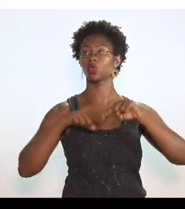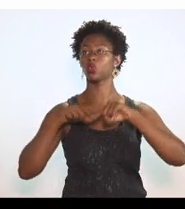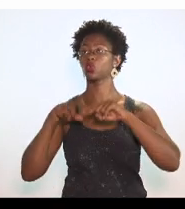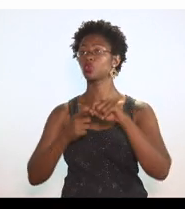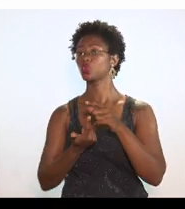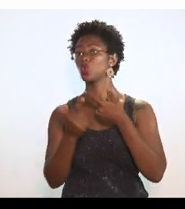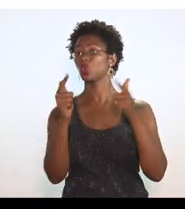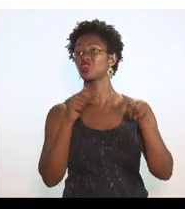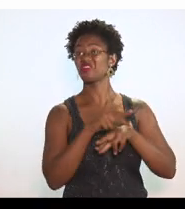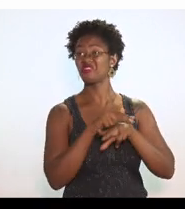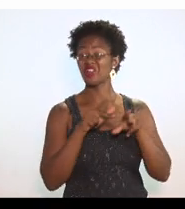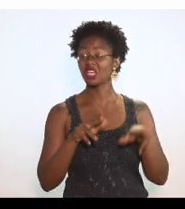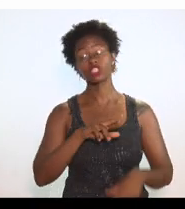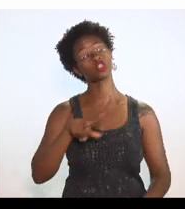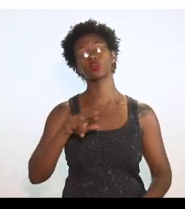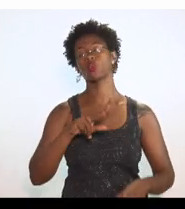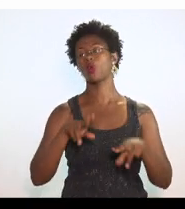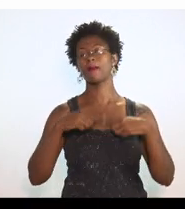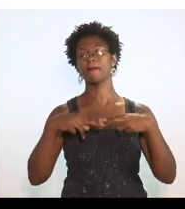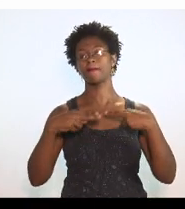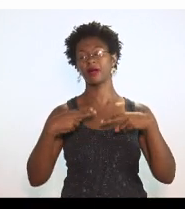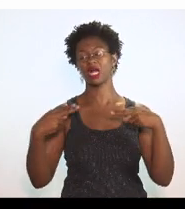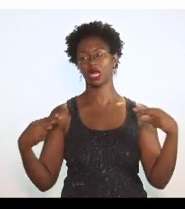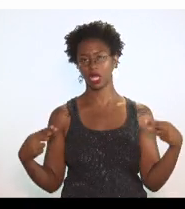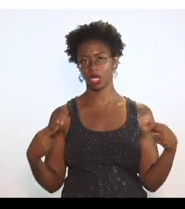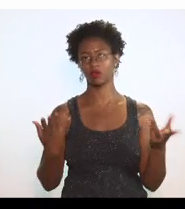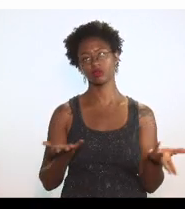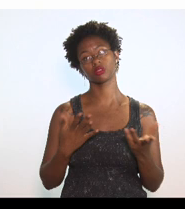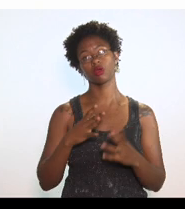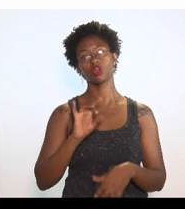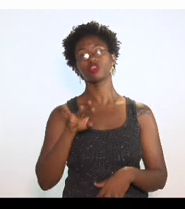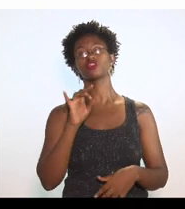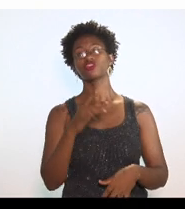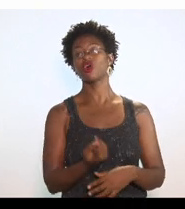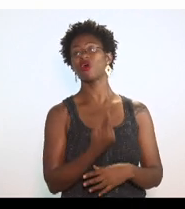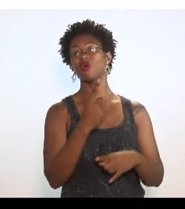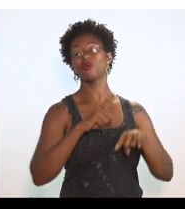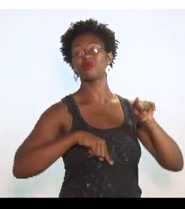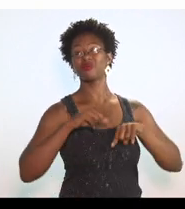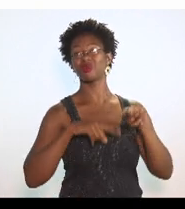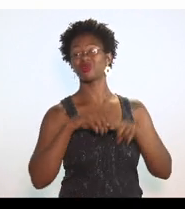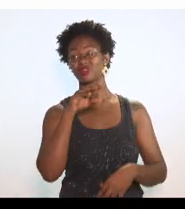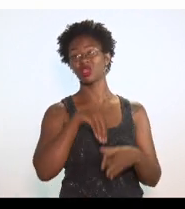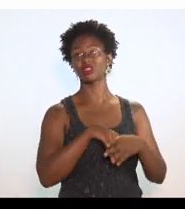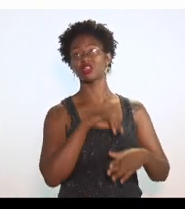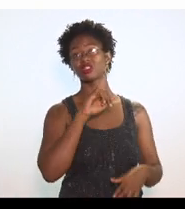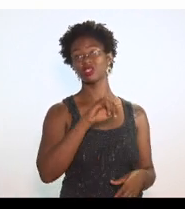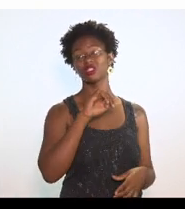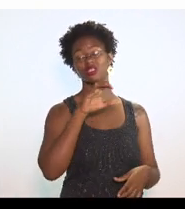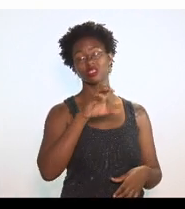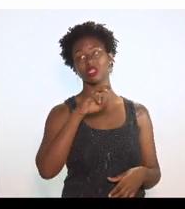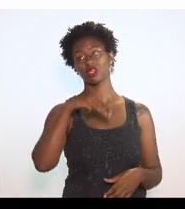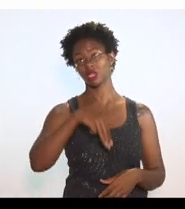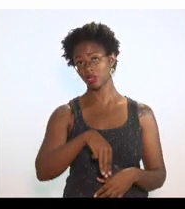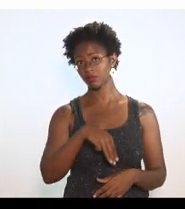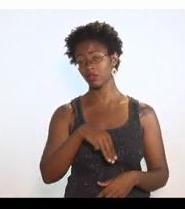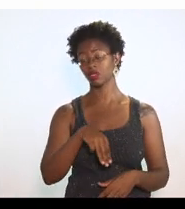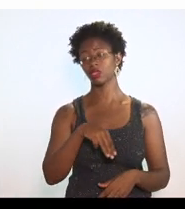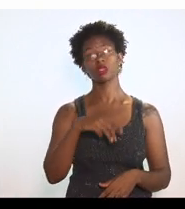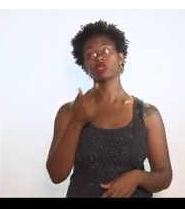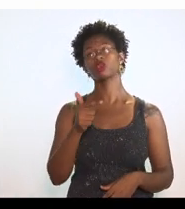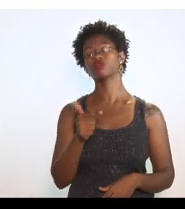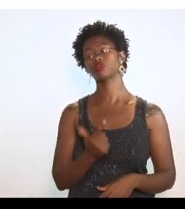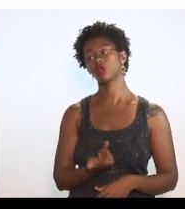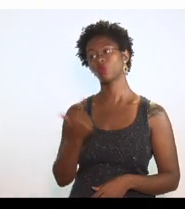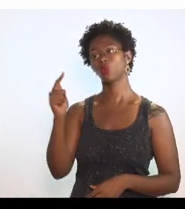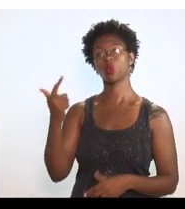macarrão. Então, a gente vai ter um benefício muito específico para um produto dentro da NCM e não vai ter para os outros. Isso, por si só, pode gerar uma